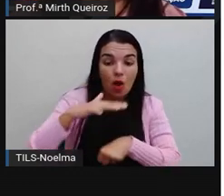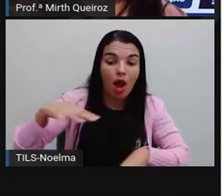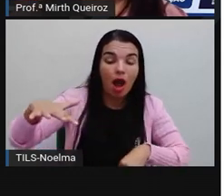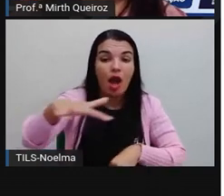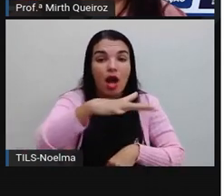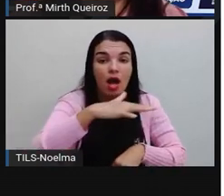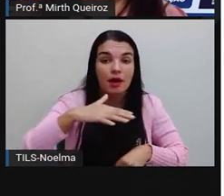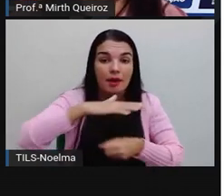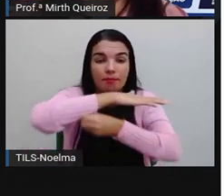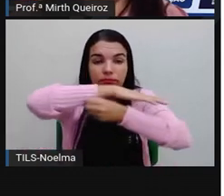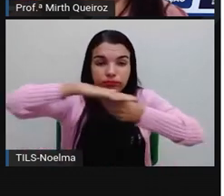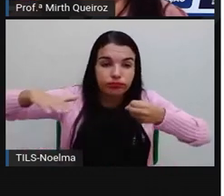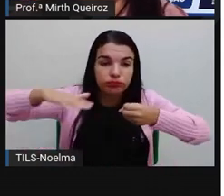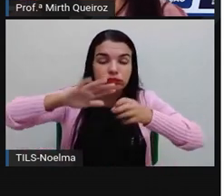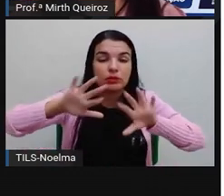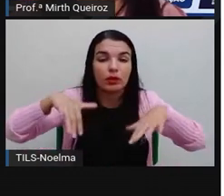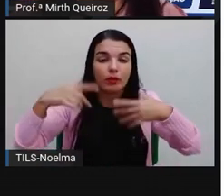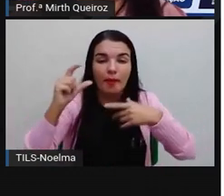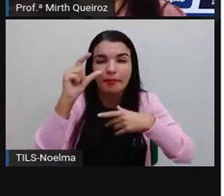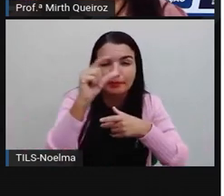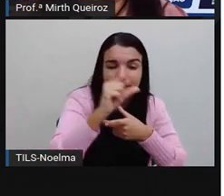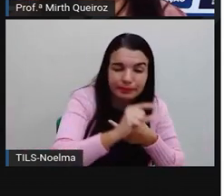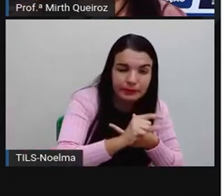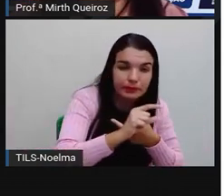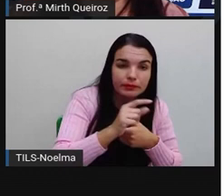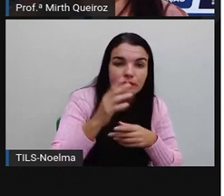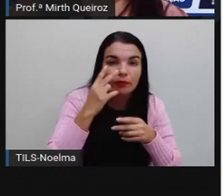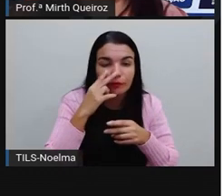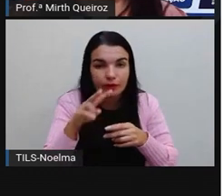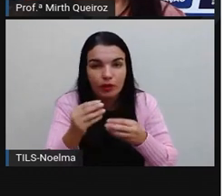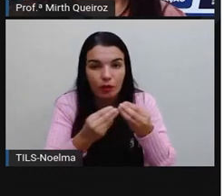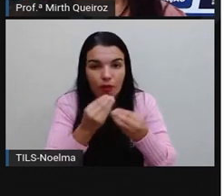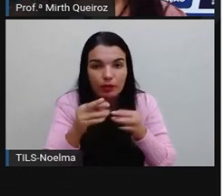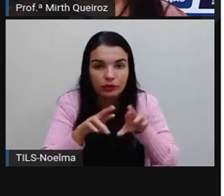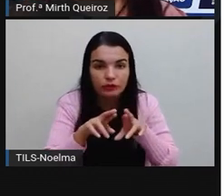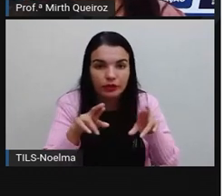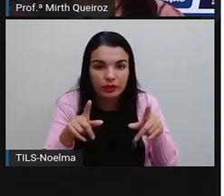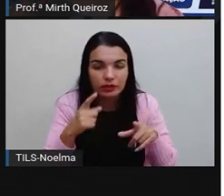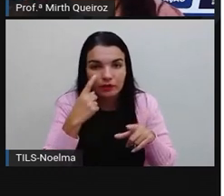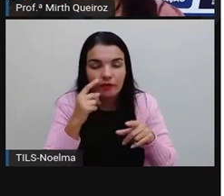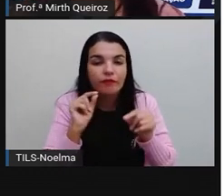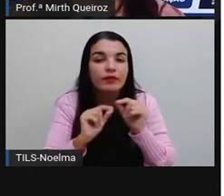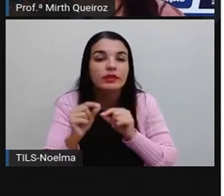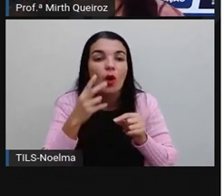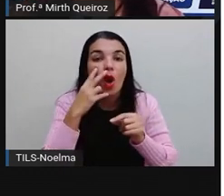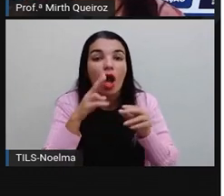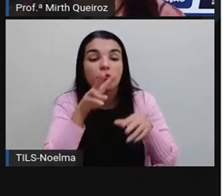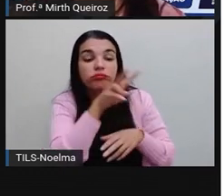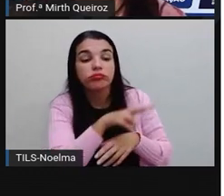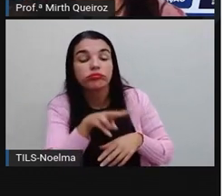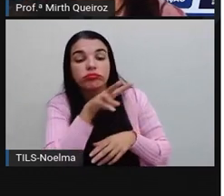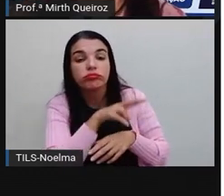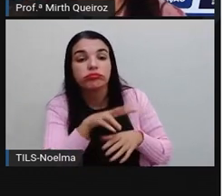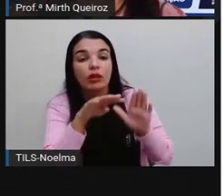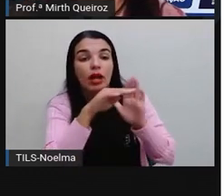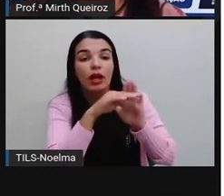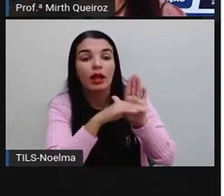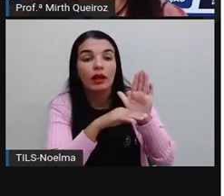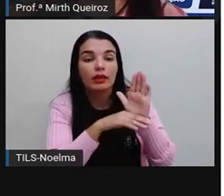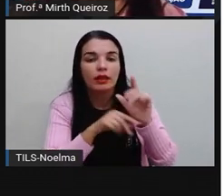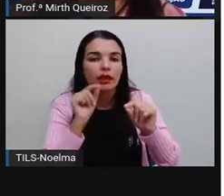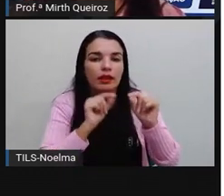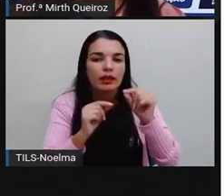desmatada e menor área aí? Neste caso, basta a gente analisar aí a tabela. A